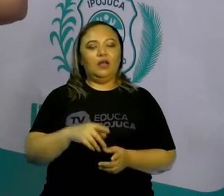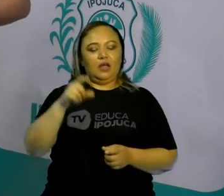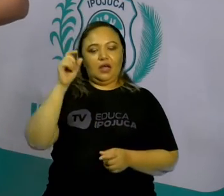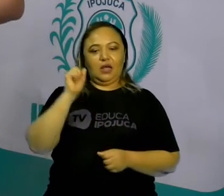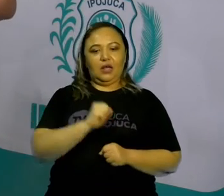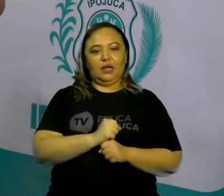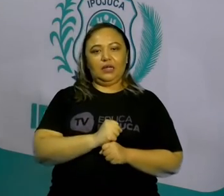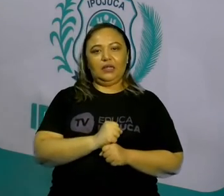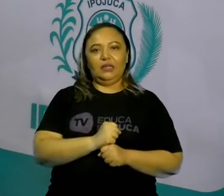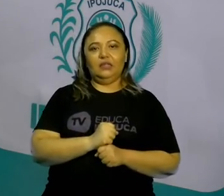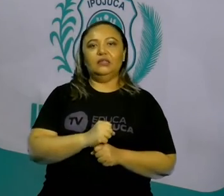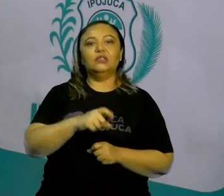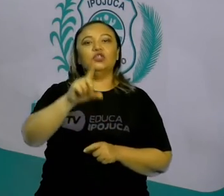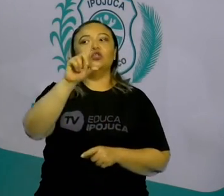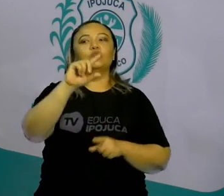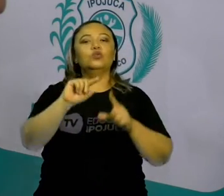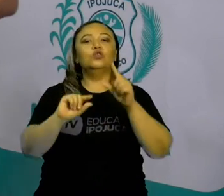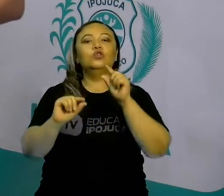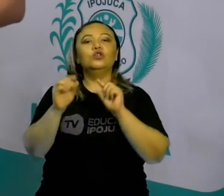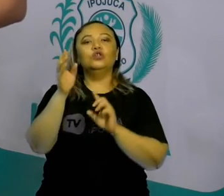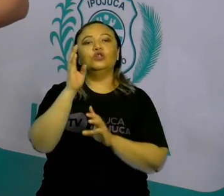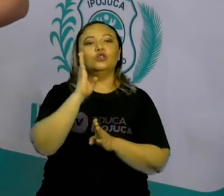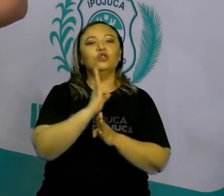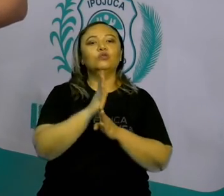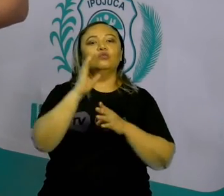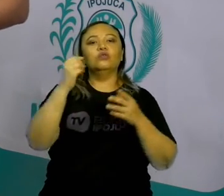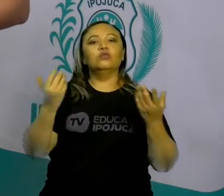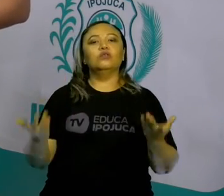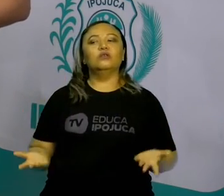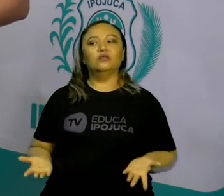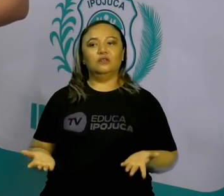agora no total desses números?